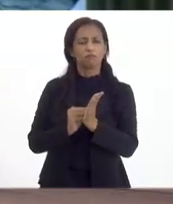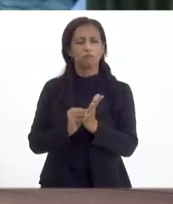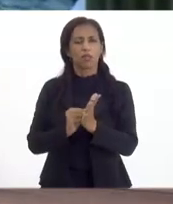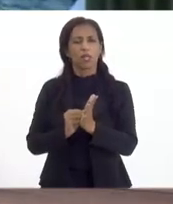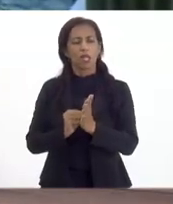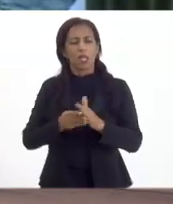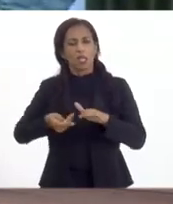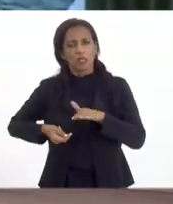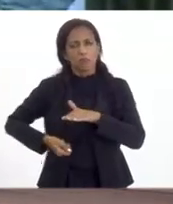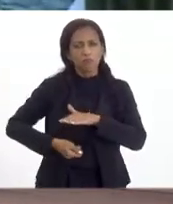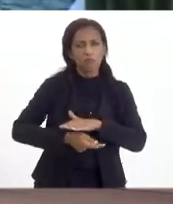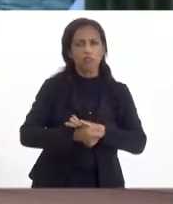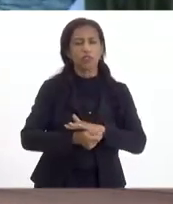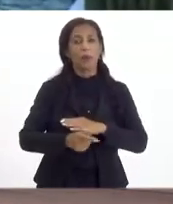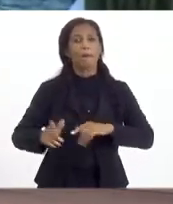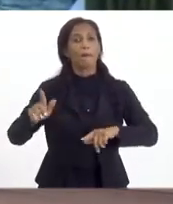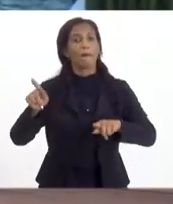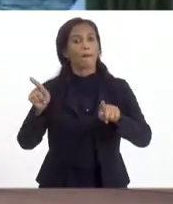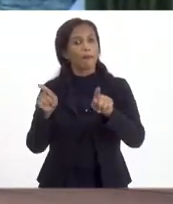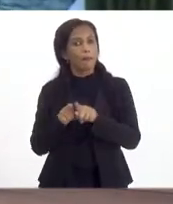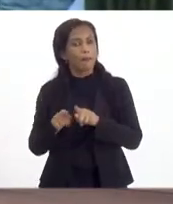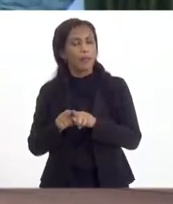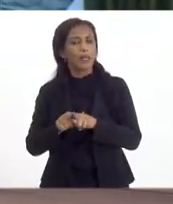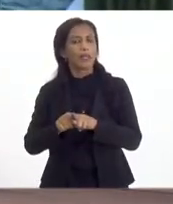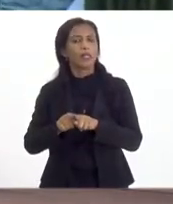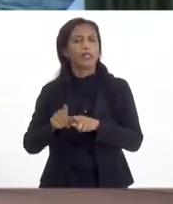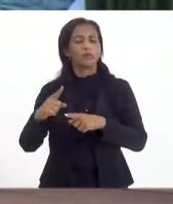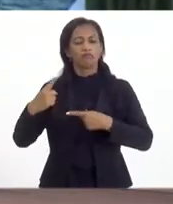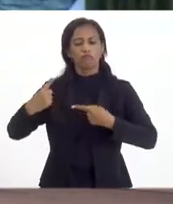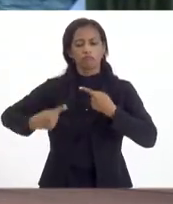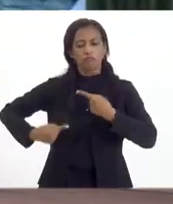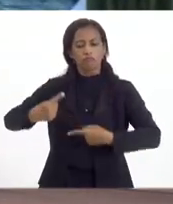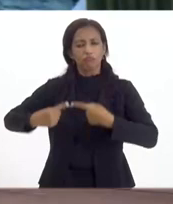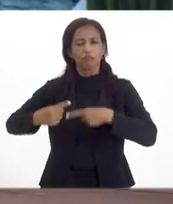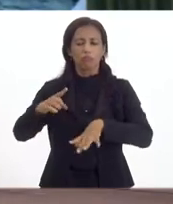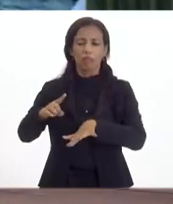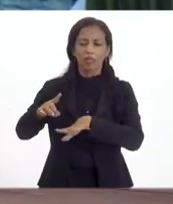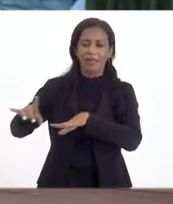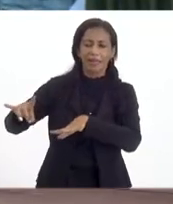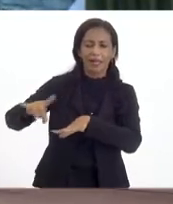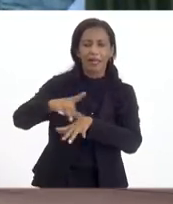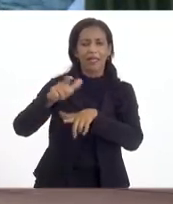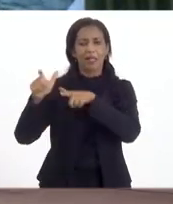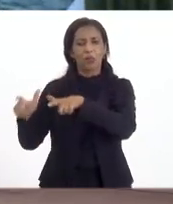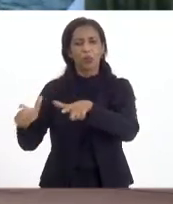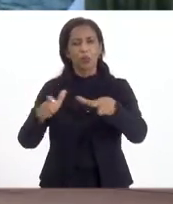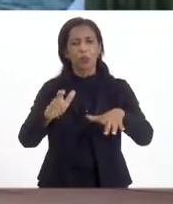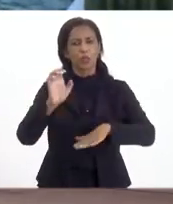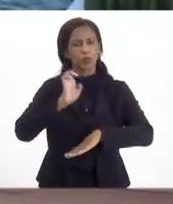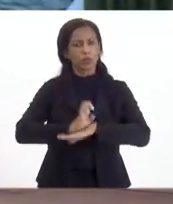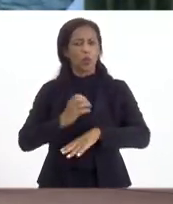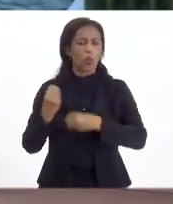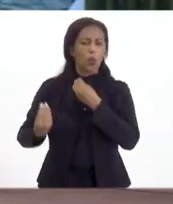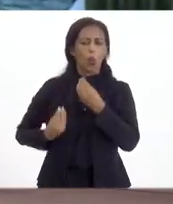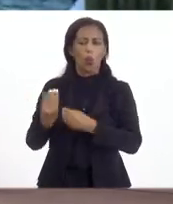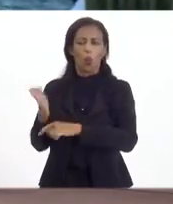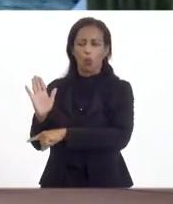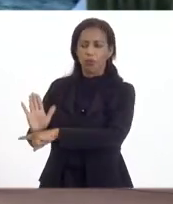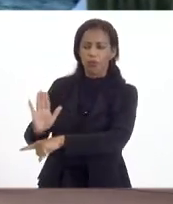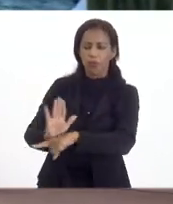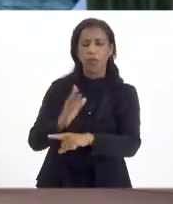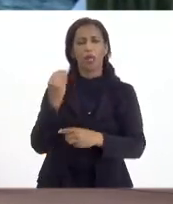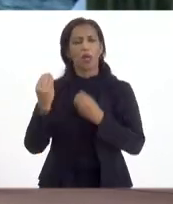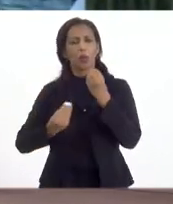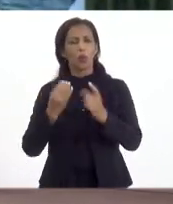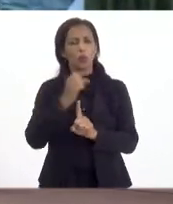Fundo Soberano, mas, além de implementar, discutir em cada região do Estado como a gente pode contribuir como sociedade, como